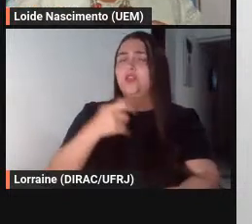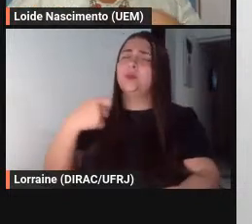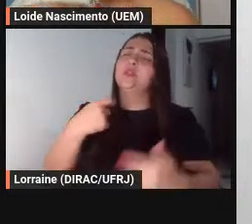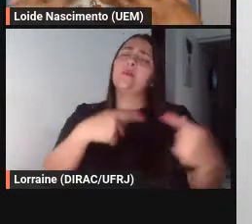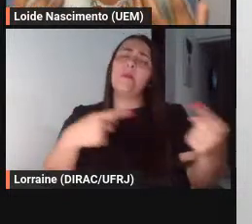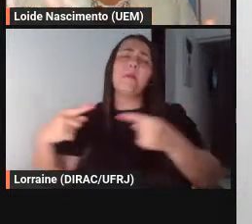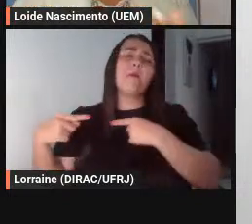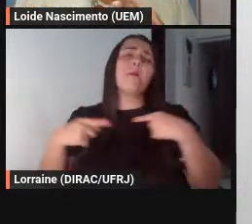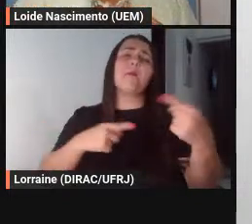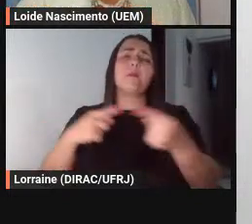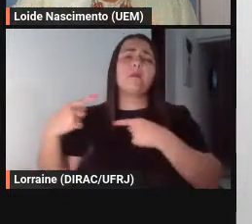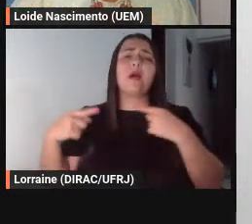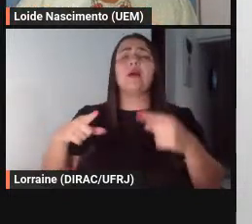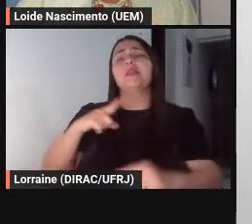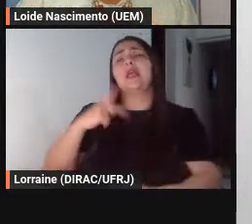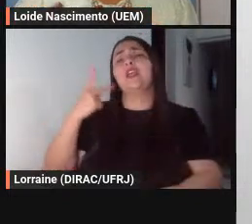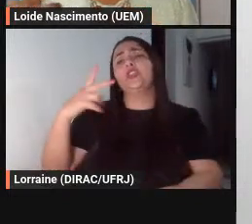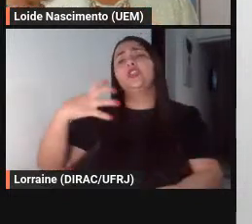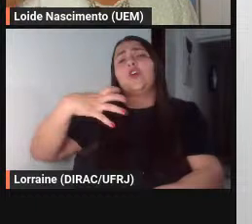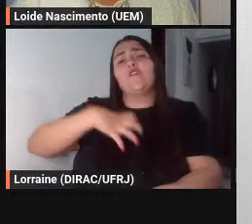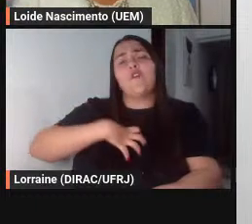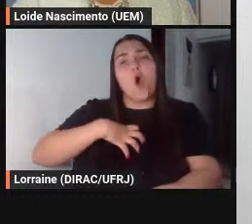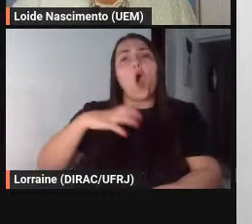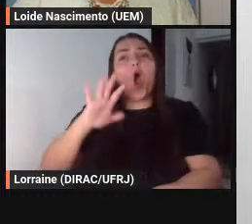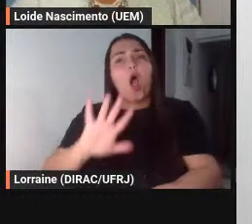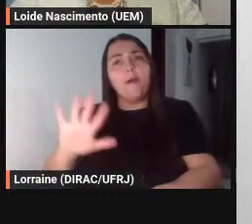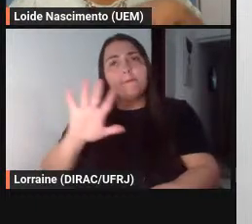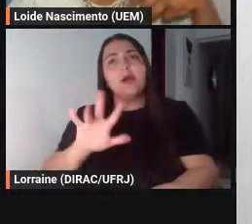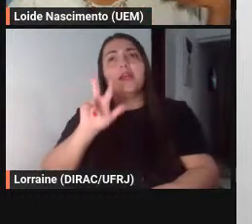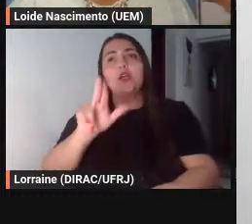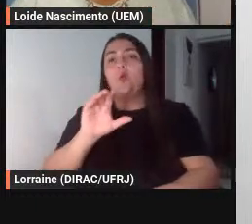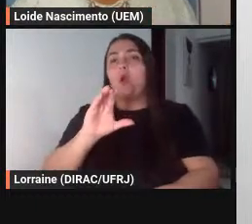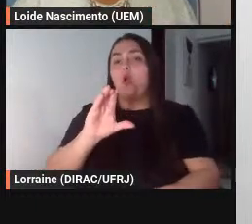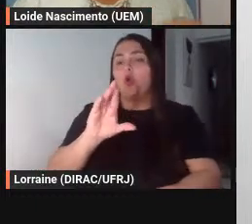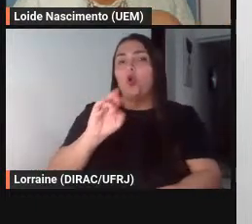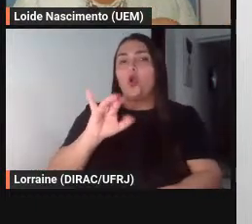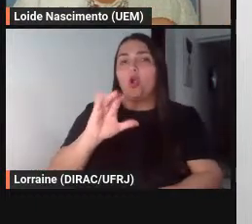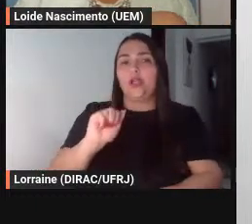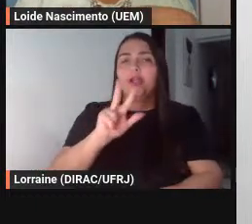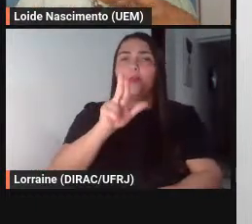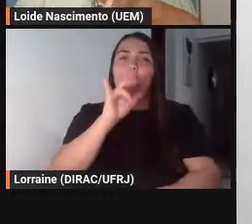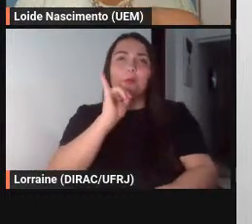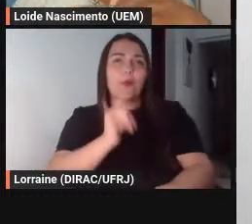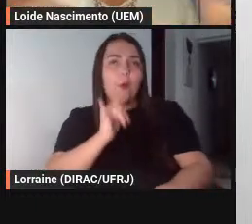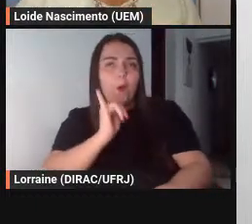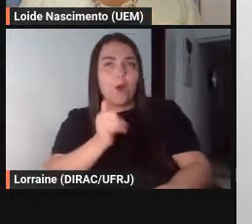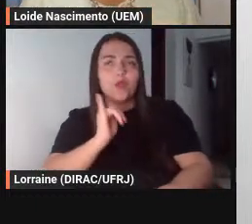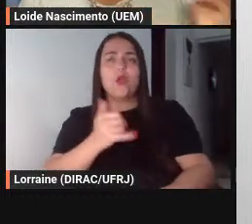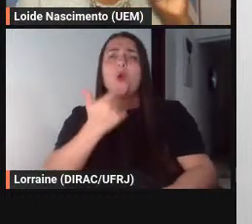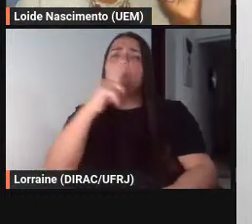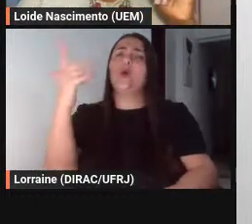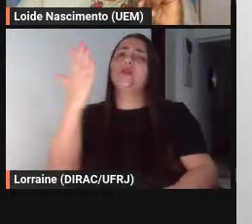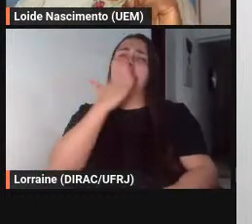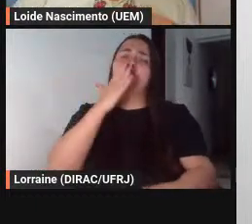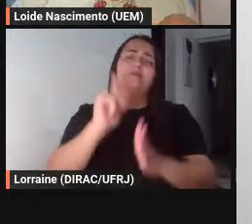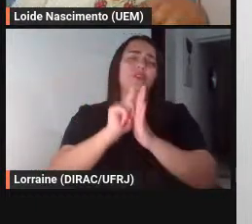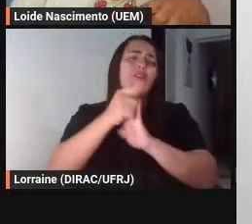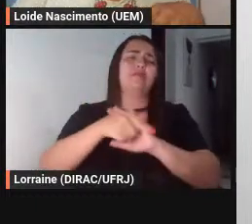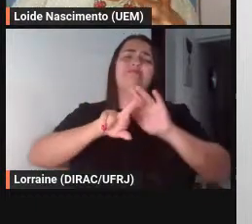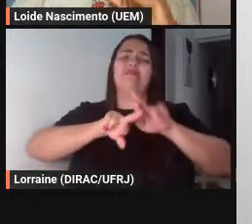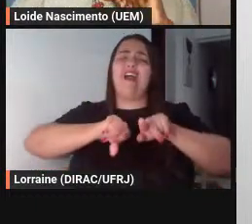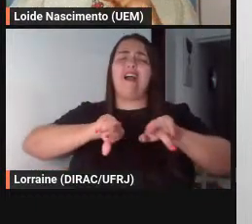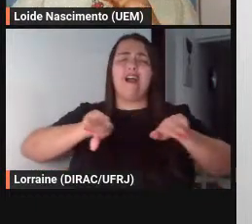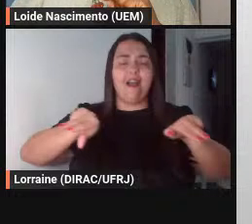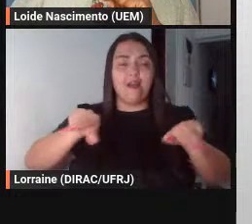que tem a sua forma assim como a crônica assim como o conto e outros inúmeros gêneros né